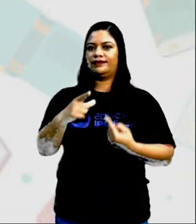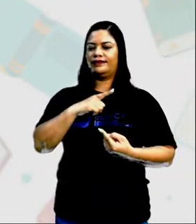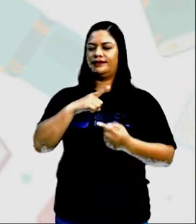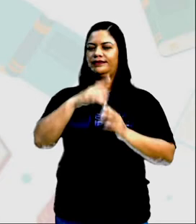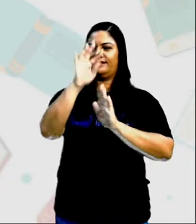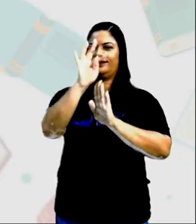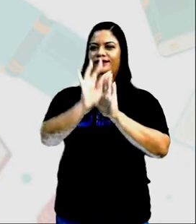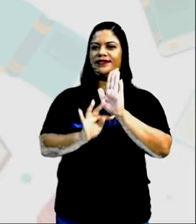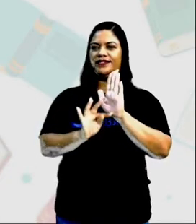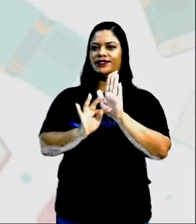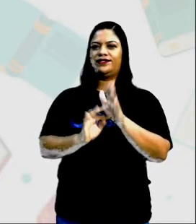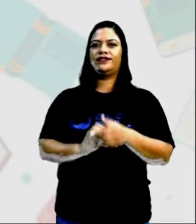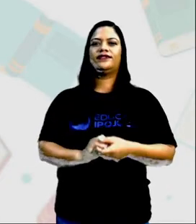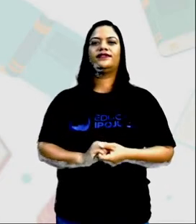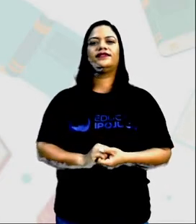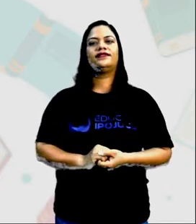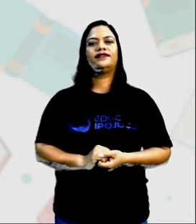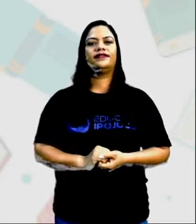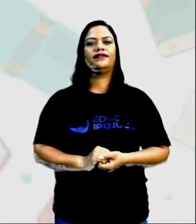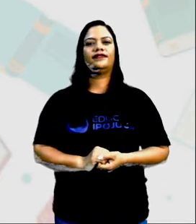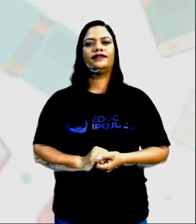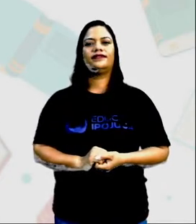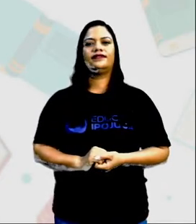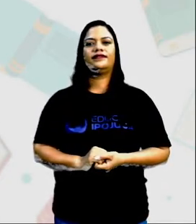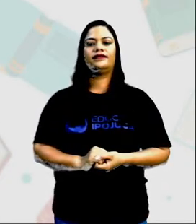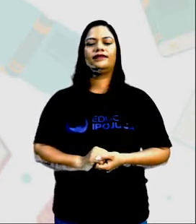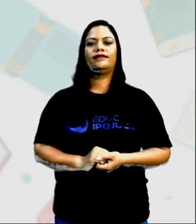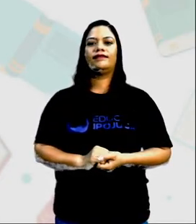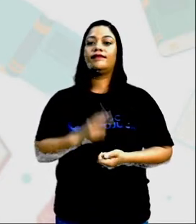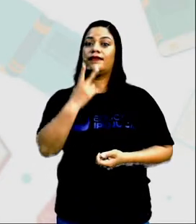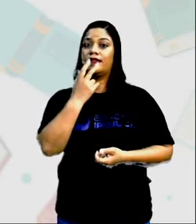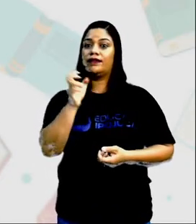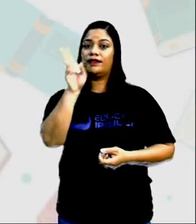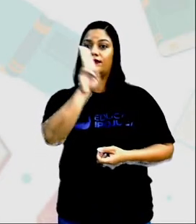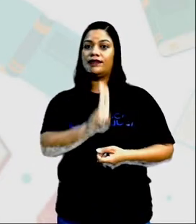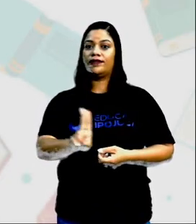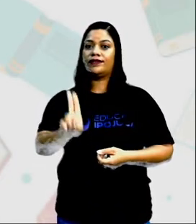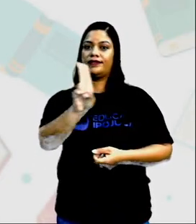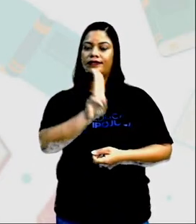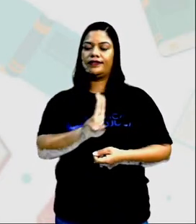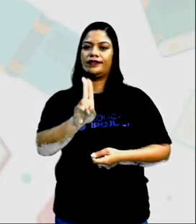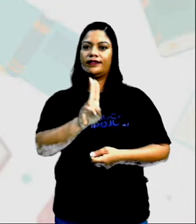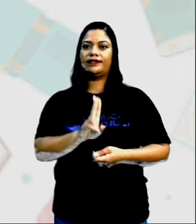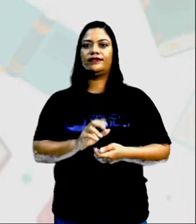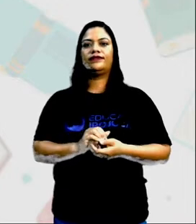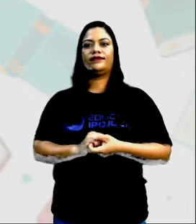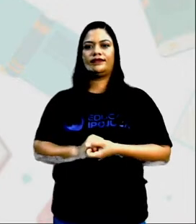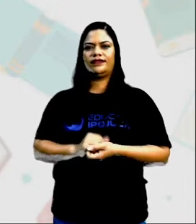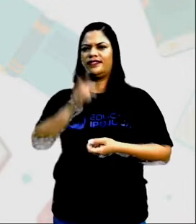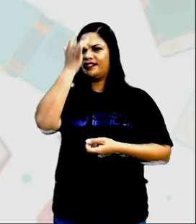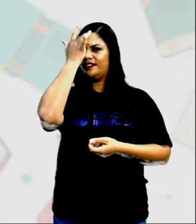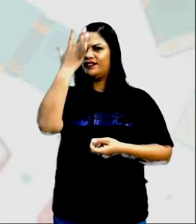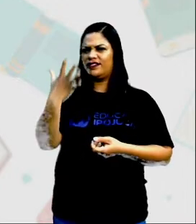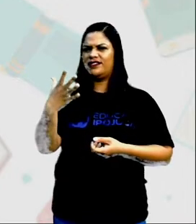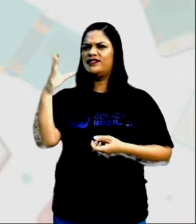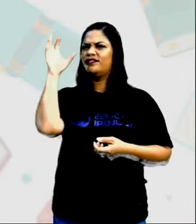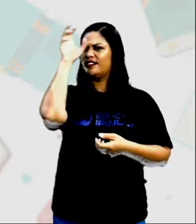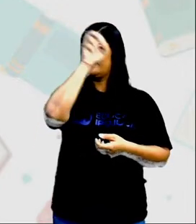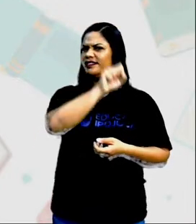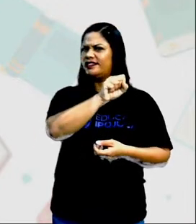o texto A linguagem Usada Pela autora É de fácil Compreensão